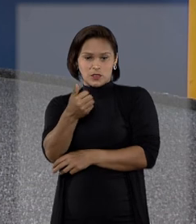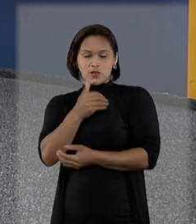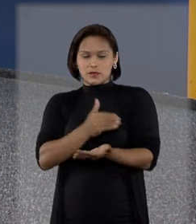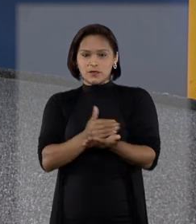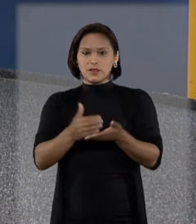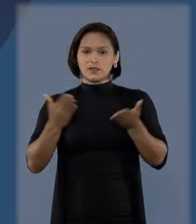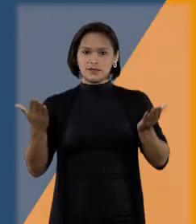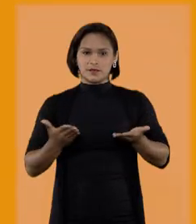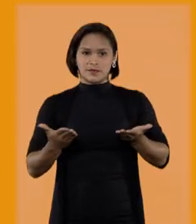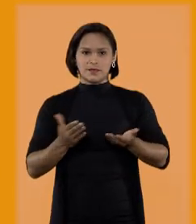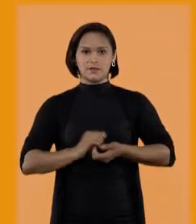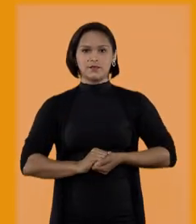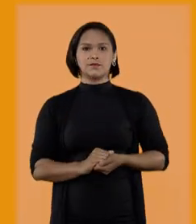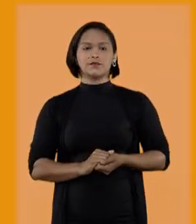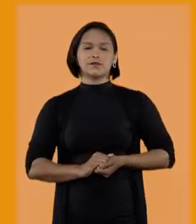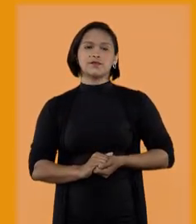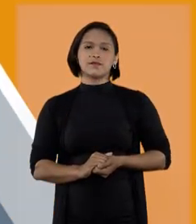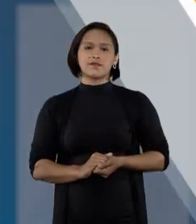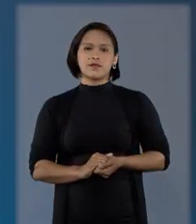Notícias começa agora.